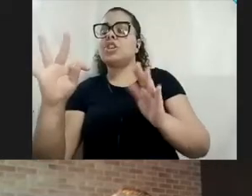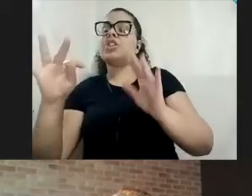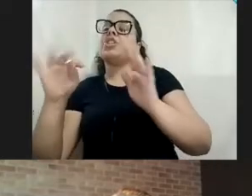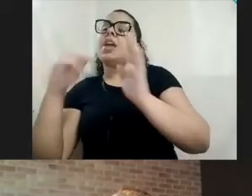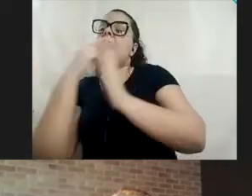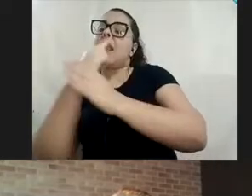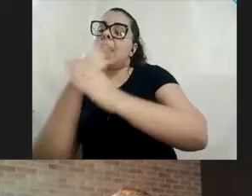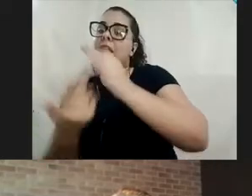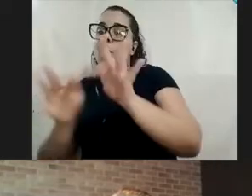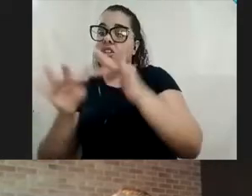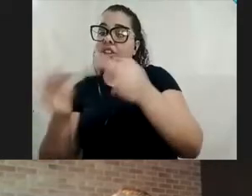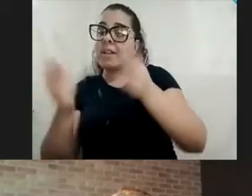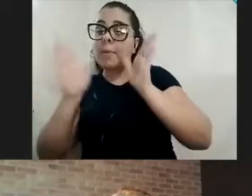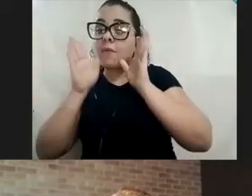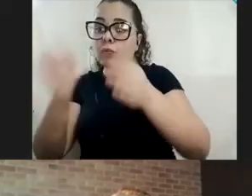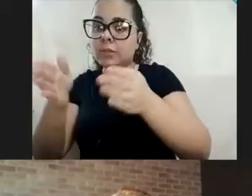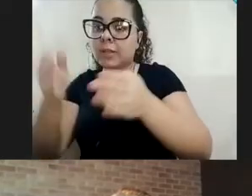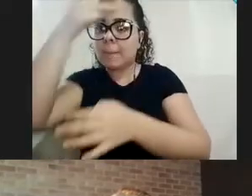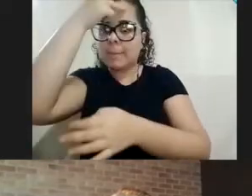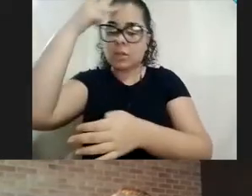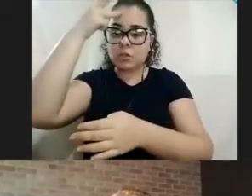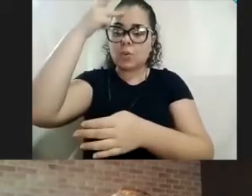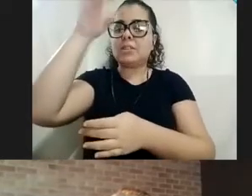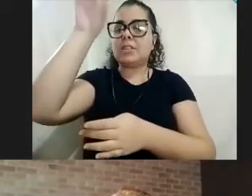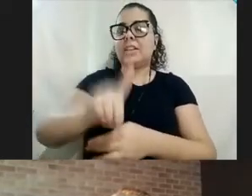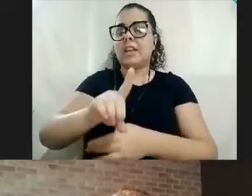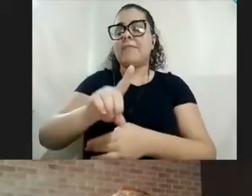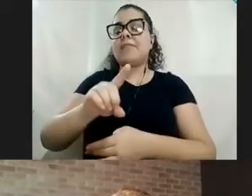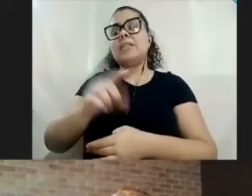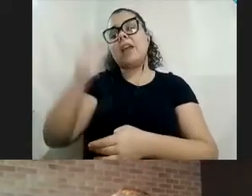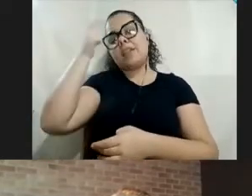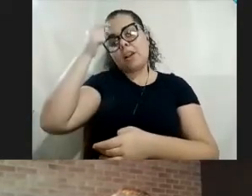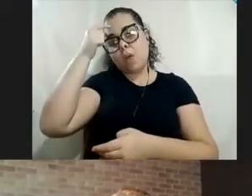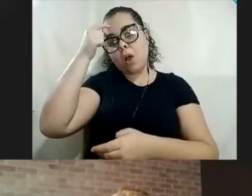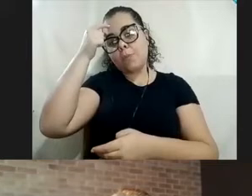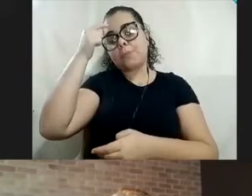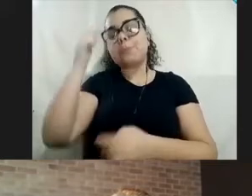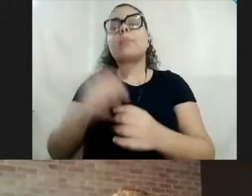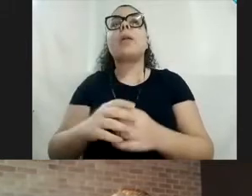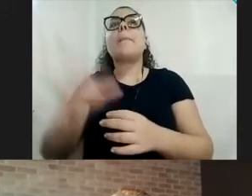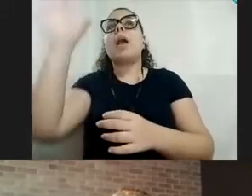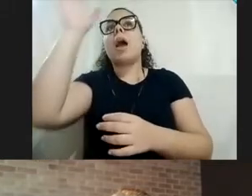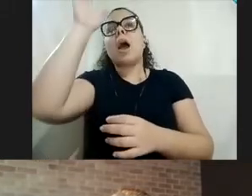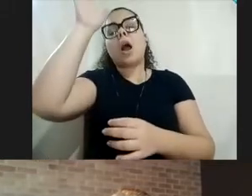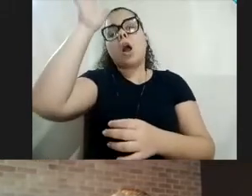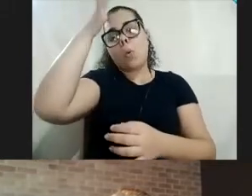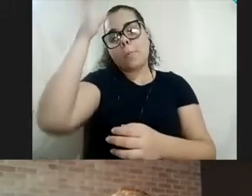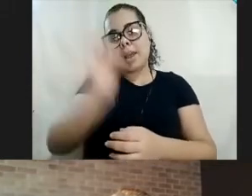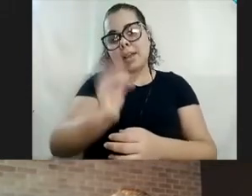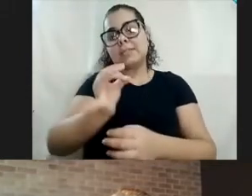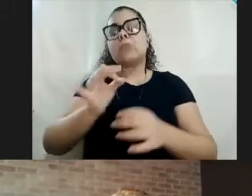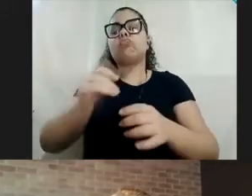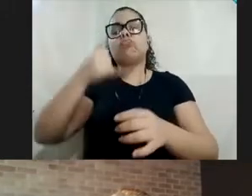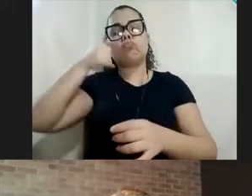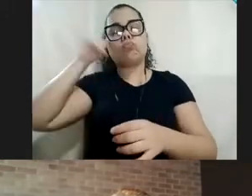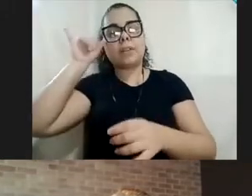voltado para a pessoa com deficiência intelectual, para a compreensão da prevenção do coronavírus, E